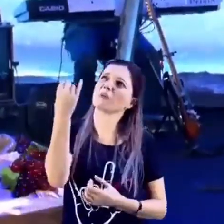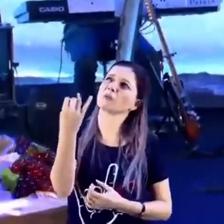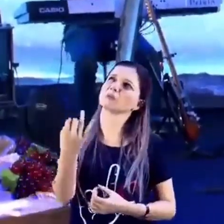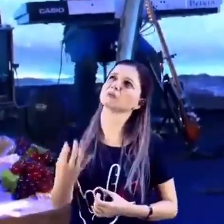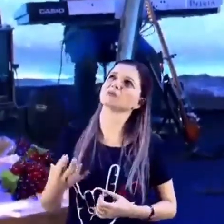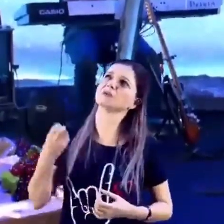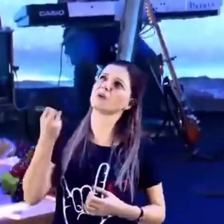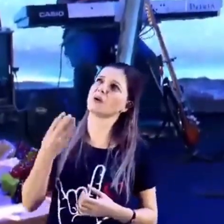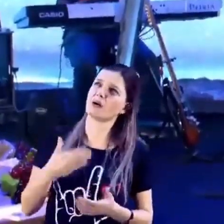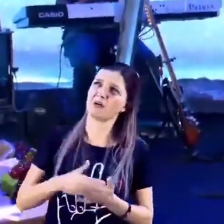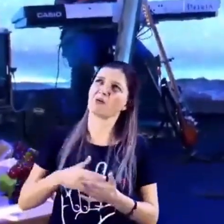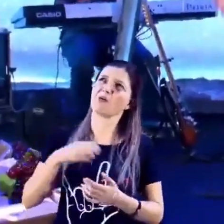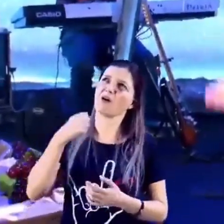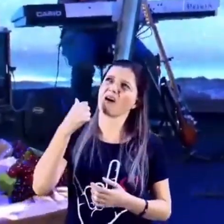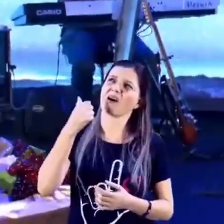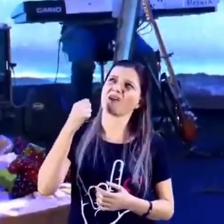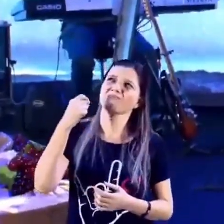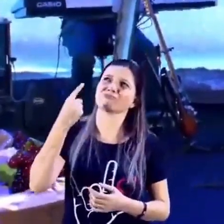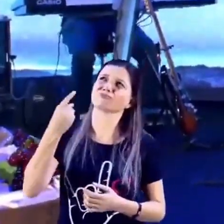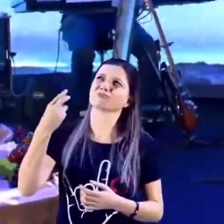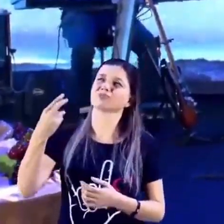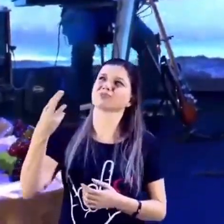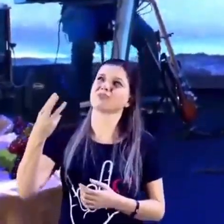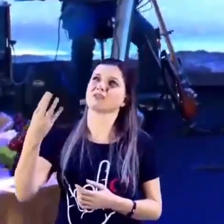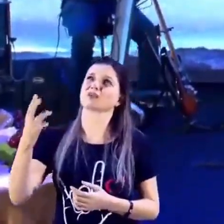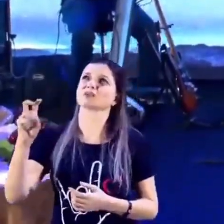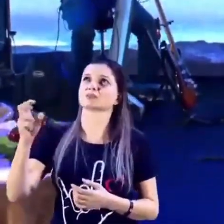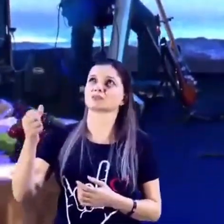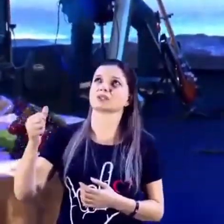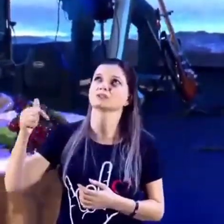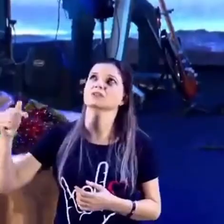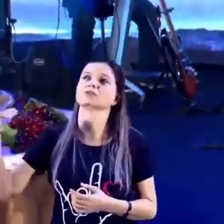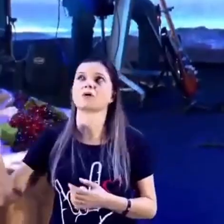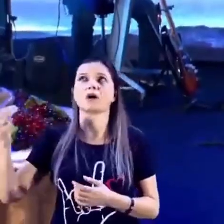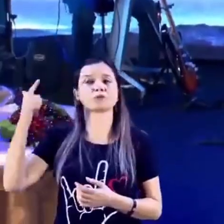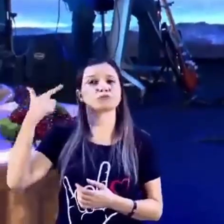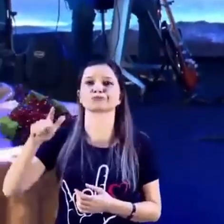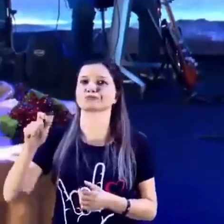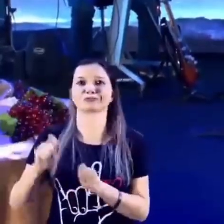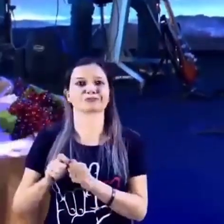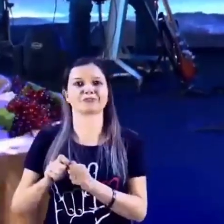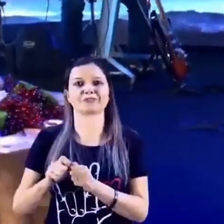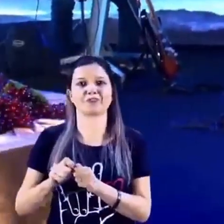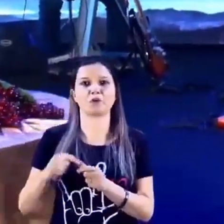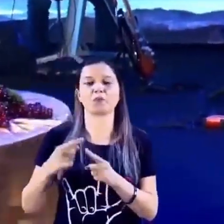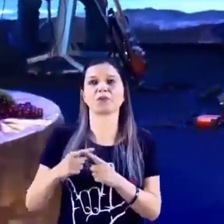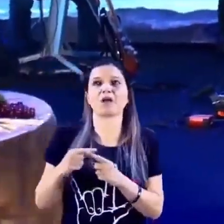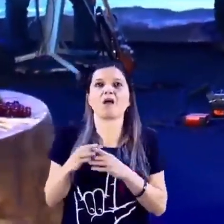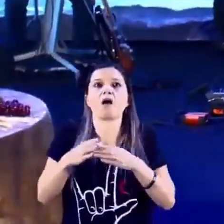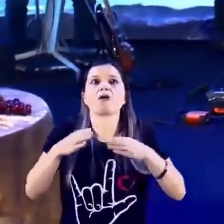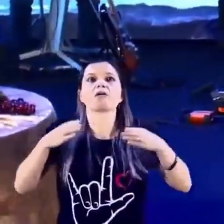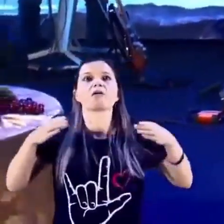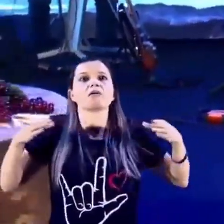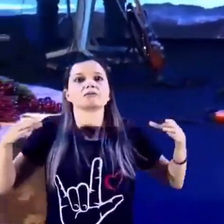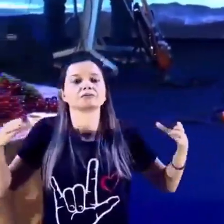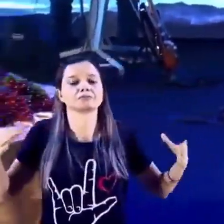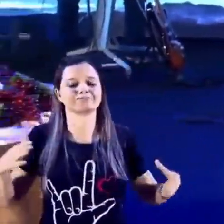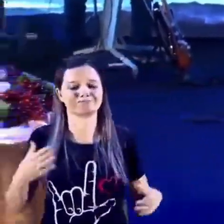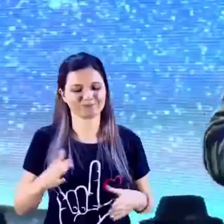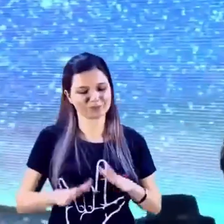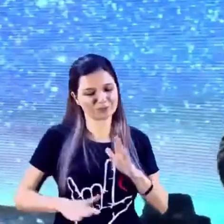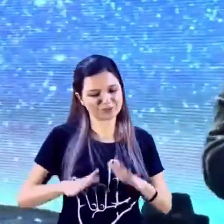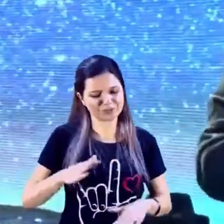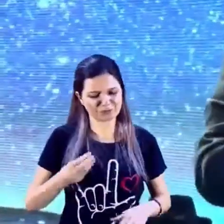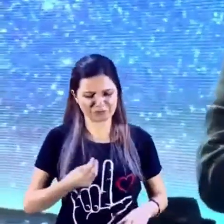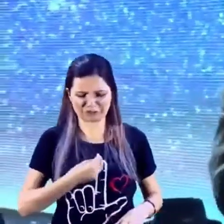e tenho que voltar de novo. Não consegue. Essa é a dimensão do nosso Deus. Então a gente fica vivendo